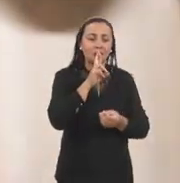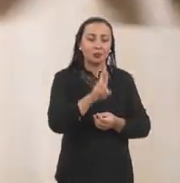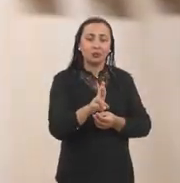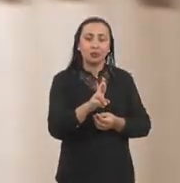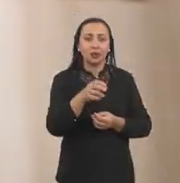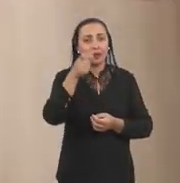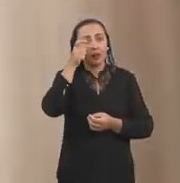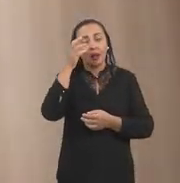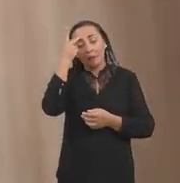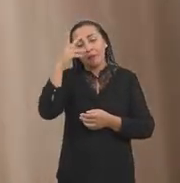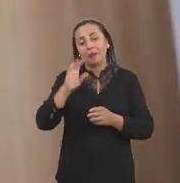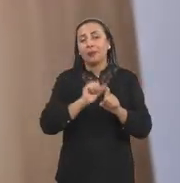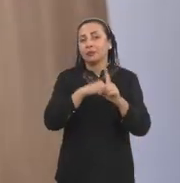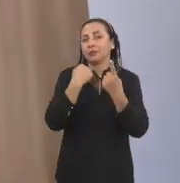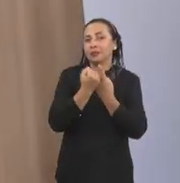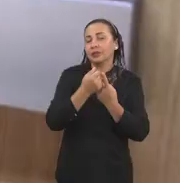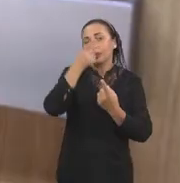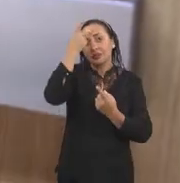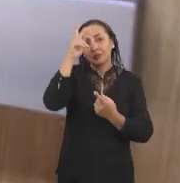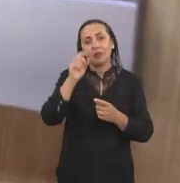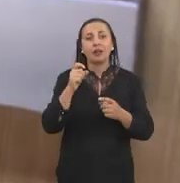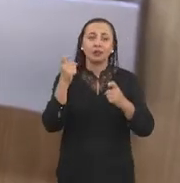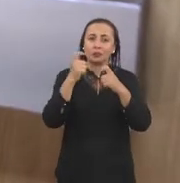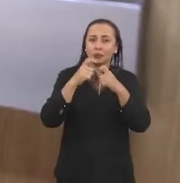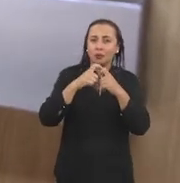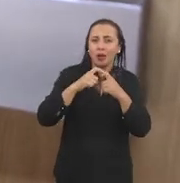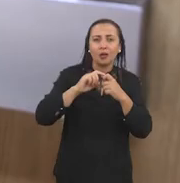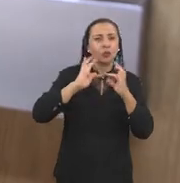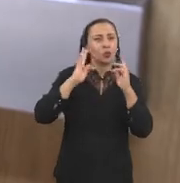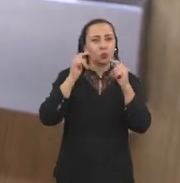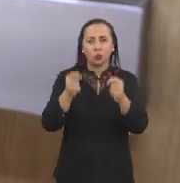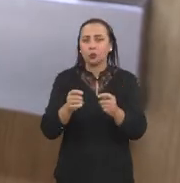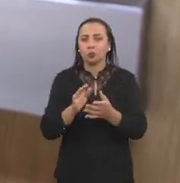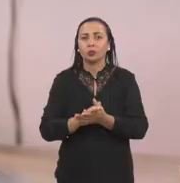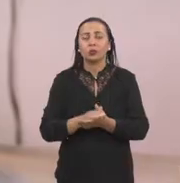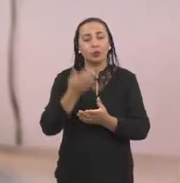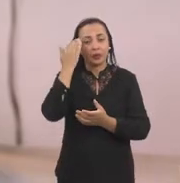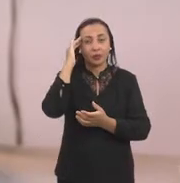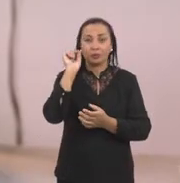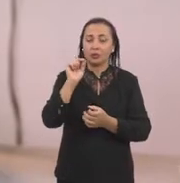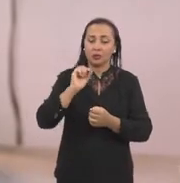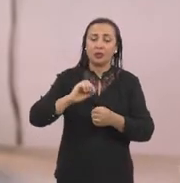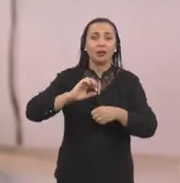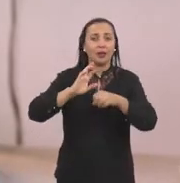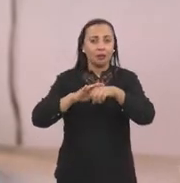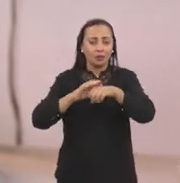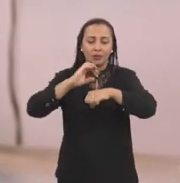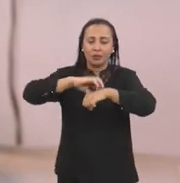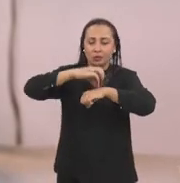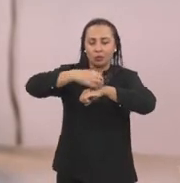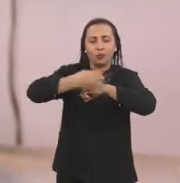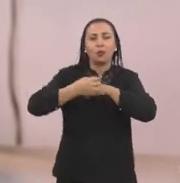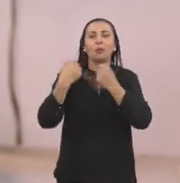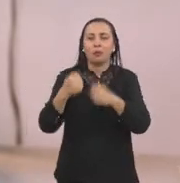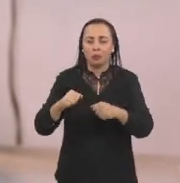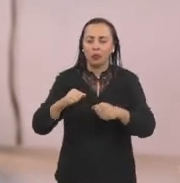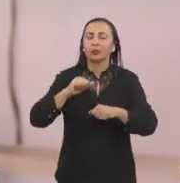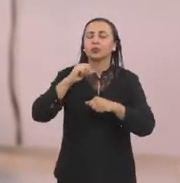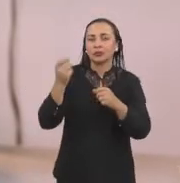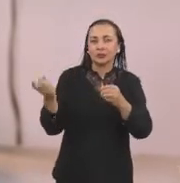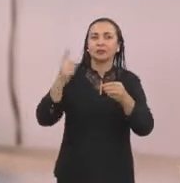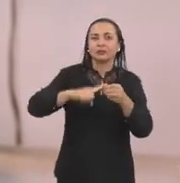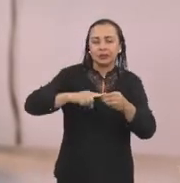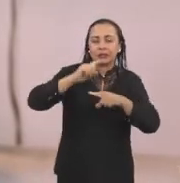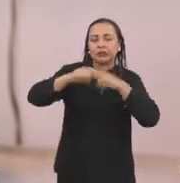interessante, e para a sociedade, e para os médicos generalistas de forma geral, o entendimento de que a chikungunya pode trazer alterações da função renal.